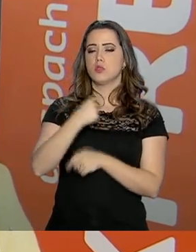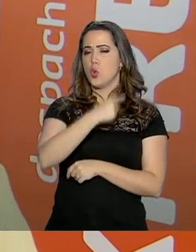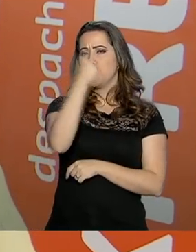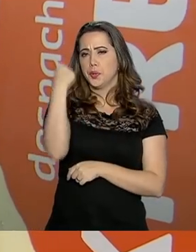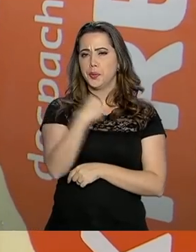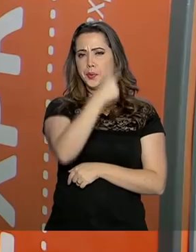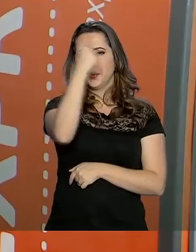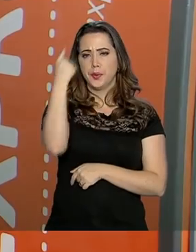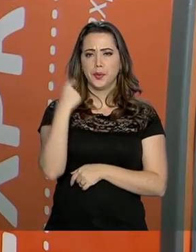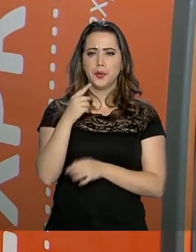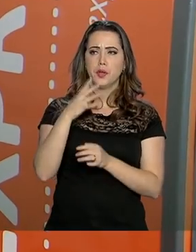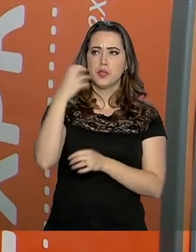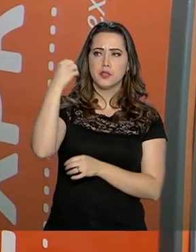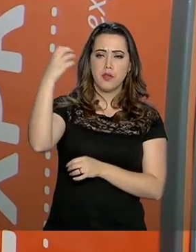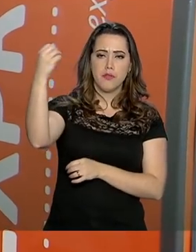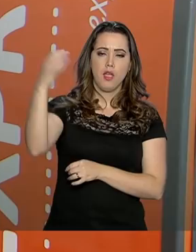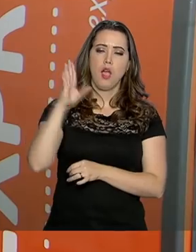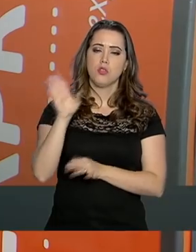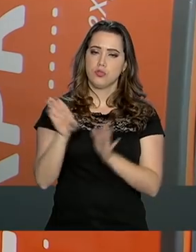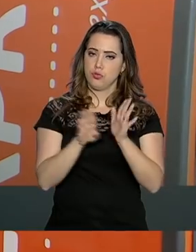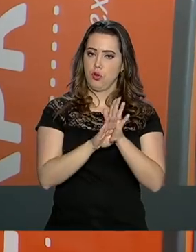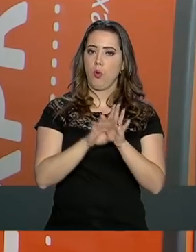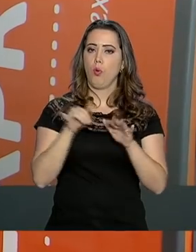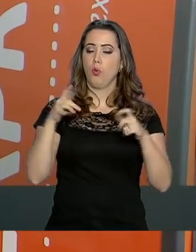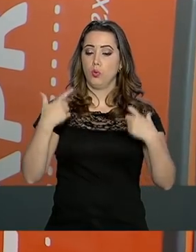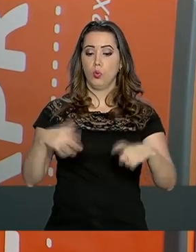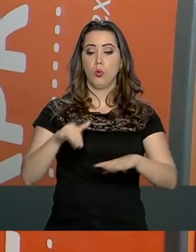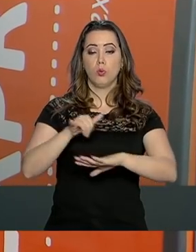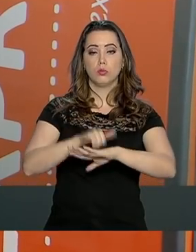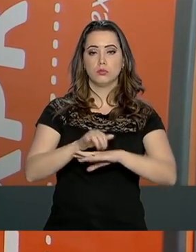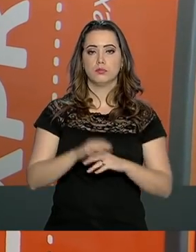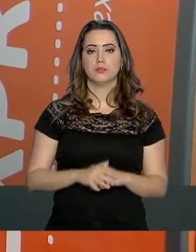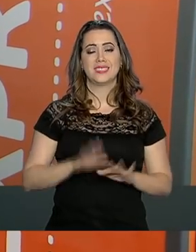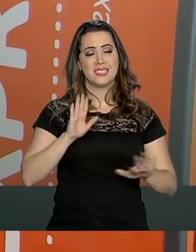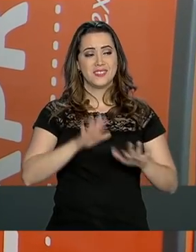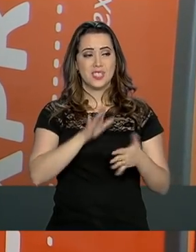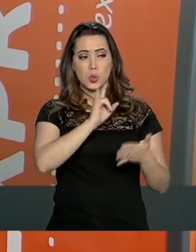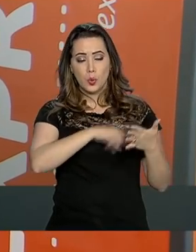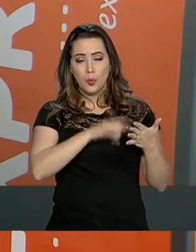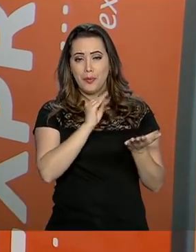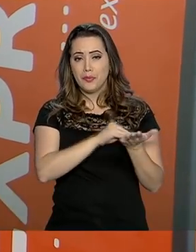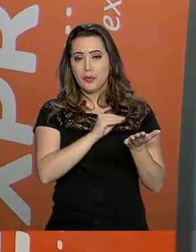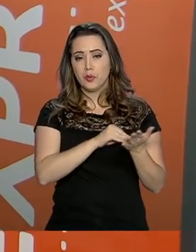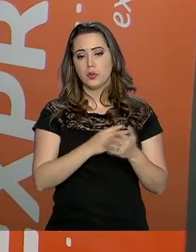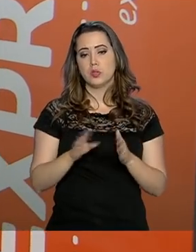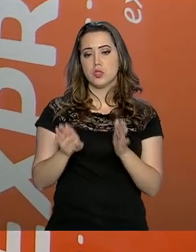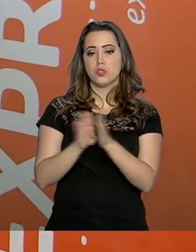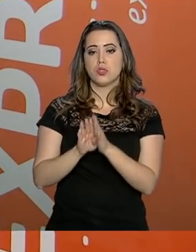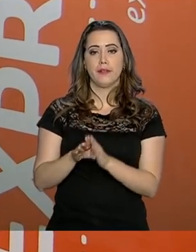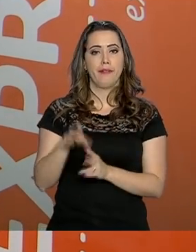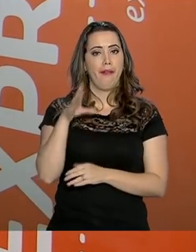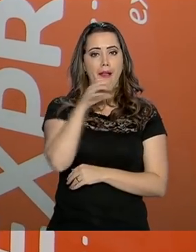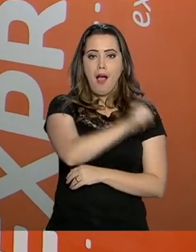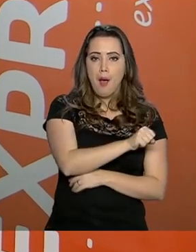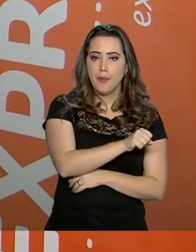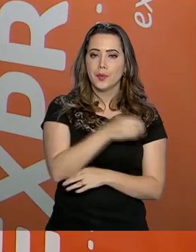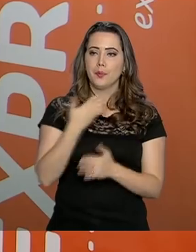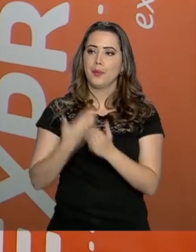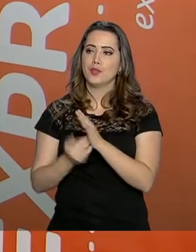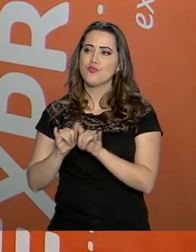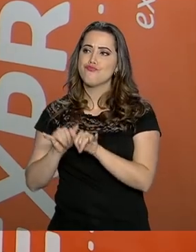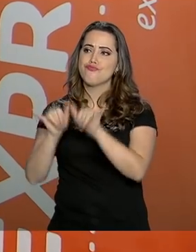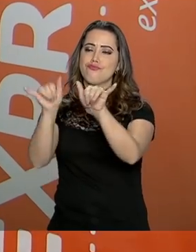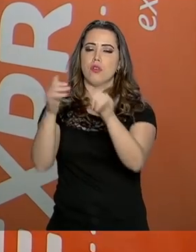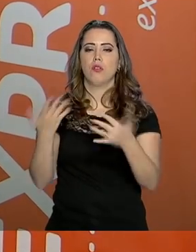antes do embarque. De acontecer uma vez de documento, ficar faltando documento. Cheguei em cima da hora, perdi o